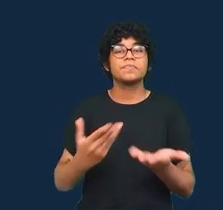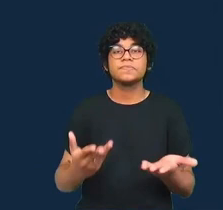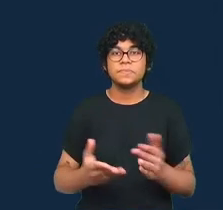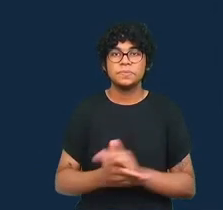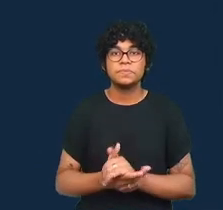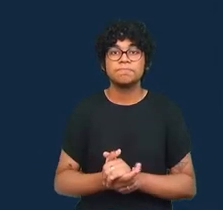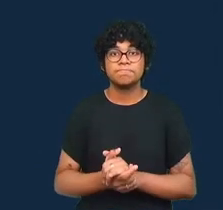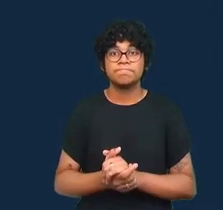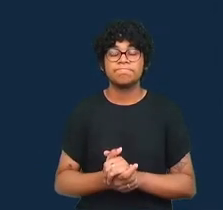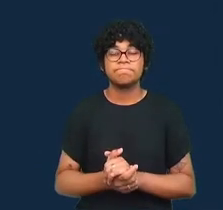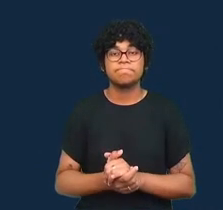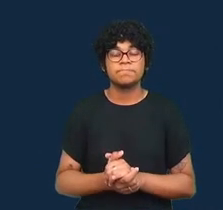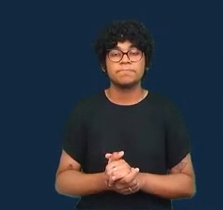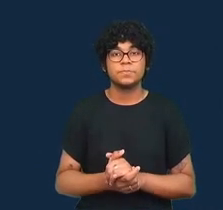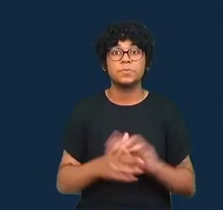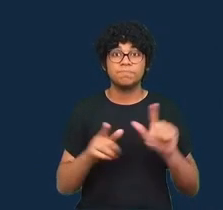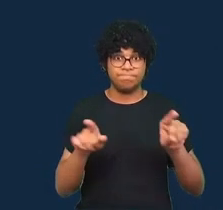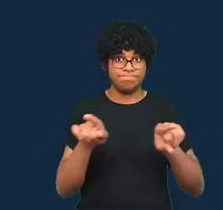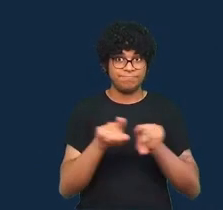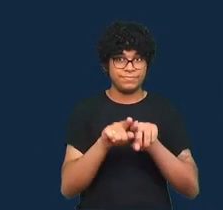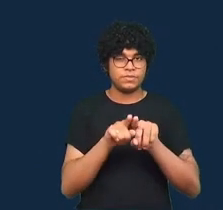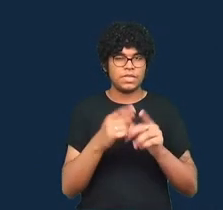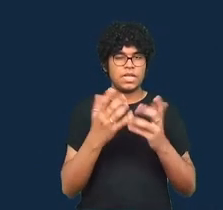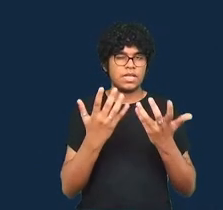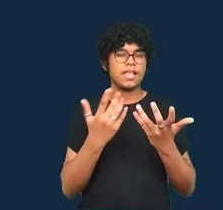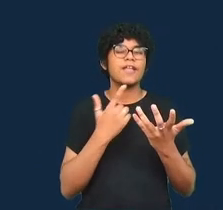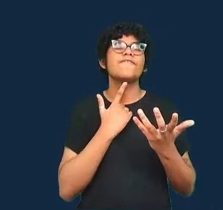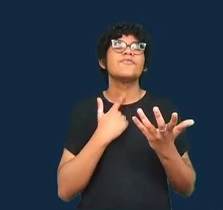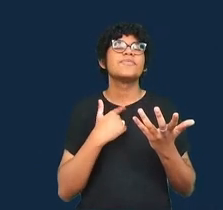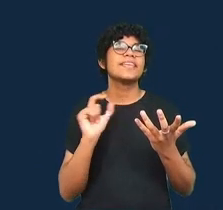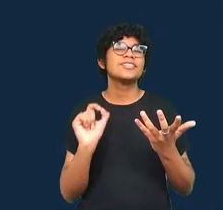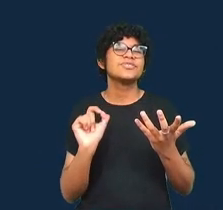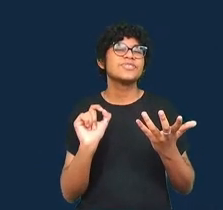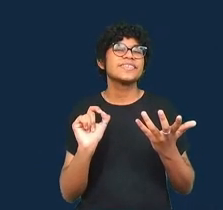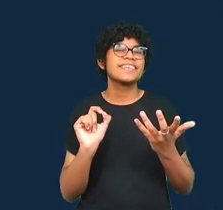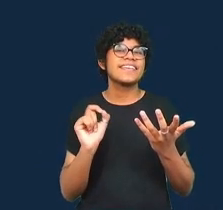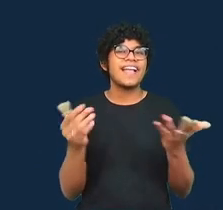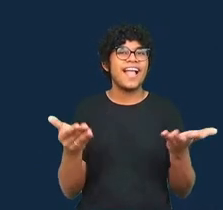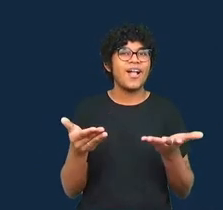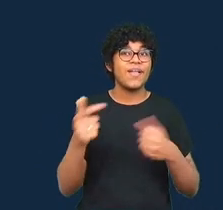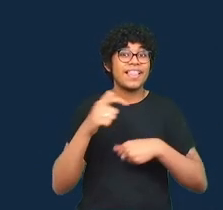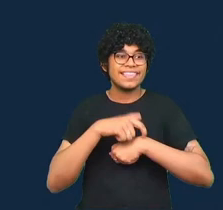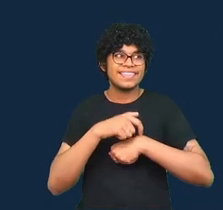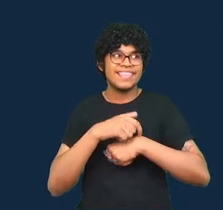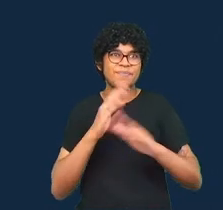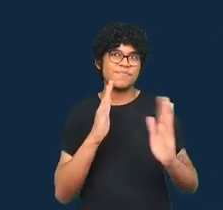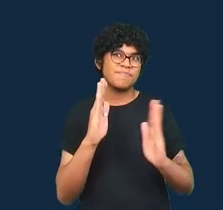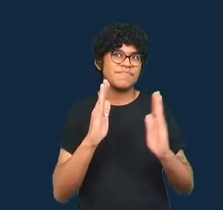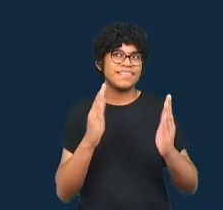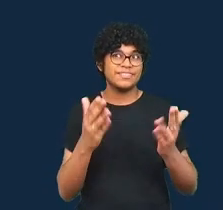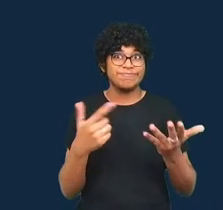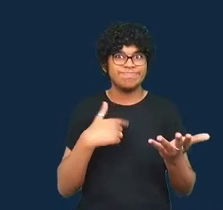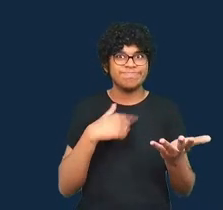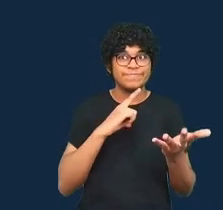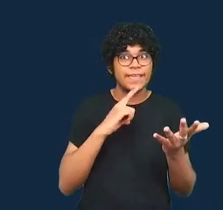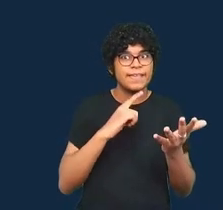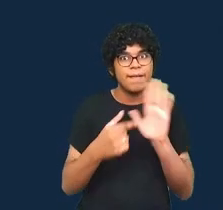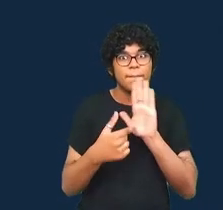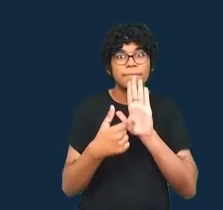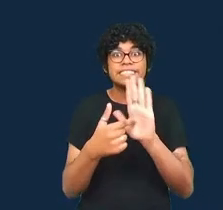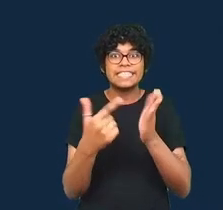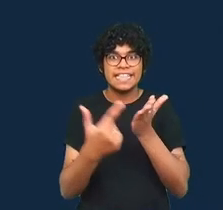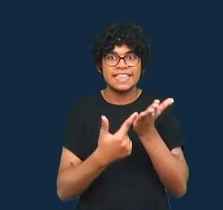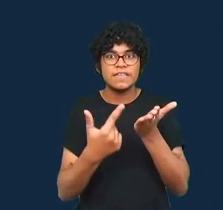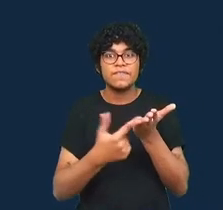mais especificamente, o que eu gostaria de fazer neste tempo que me foi oferecido para apresentar o livro é